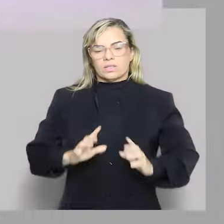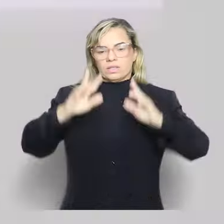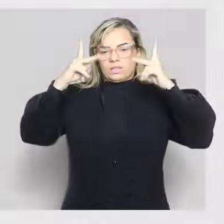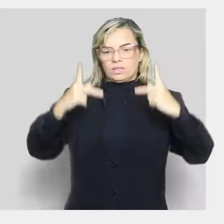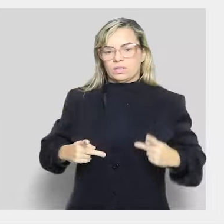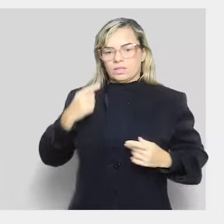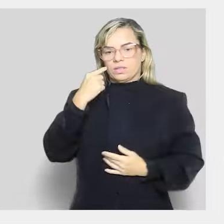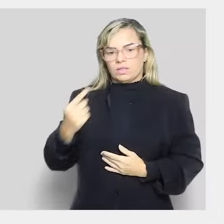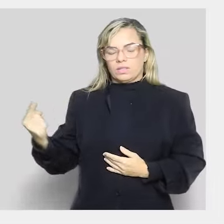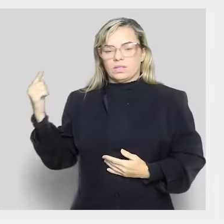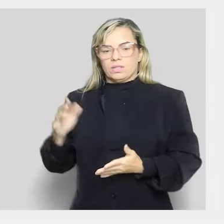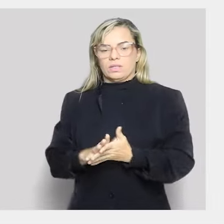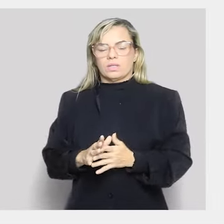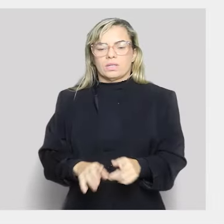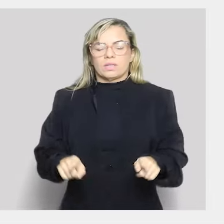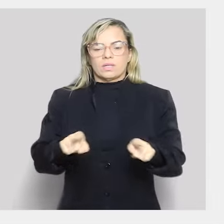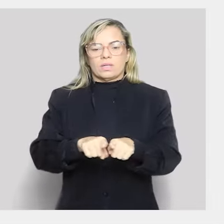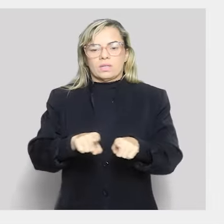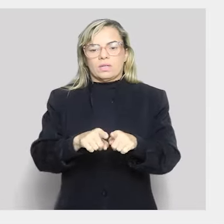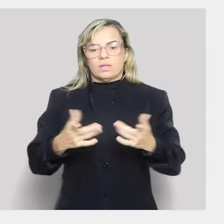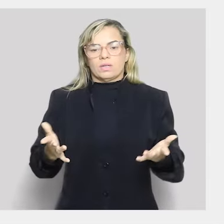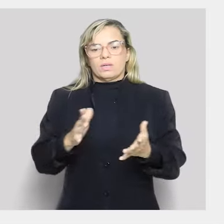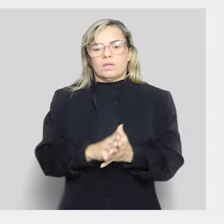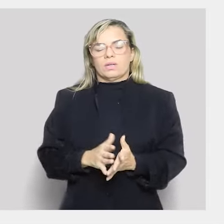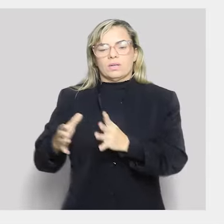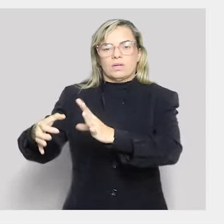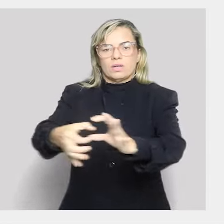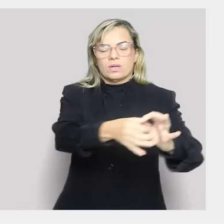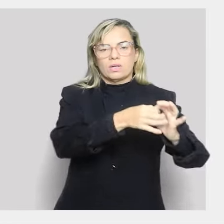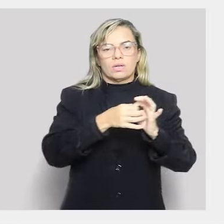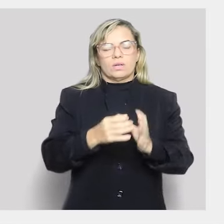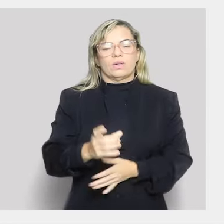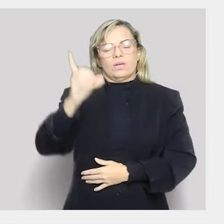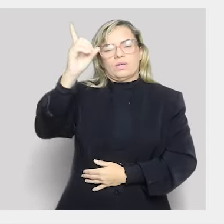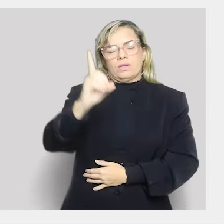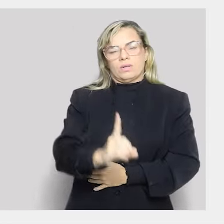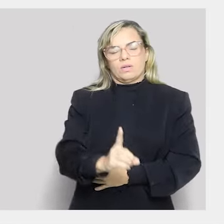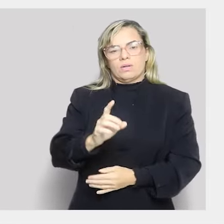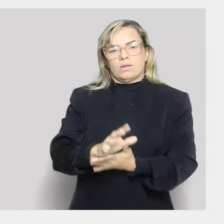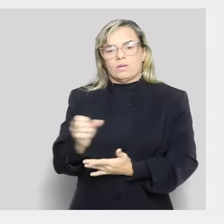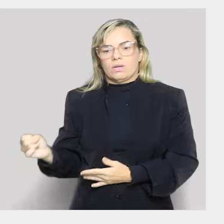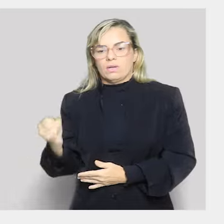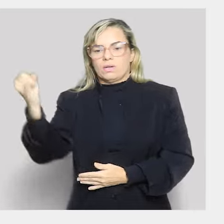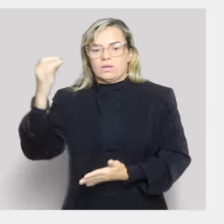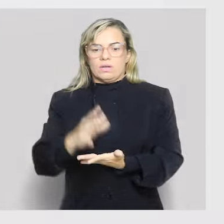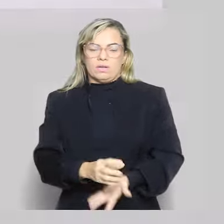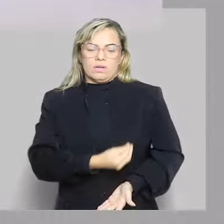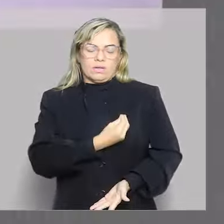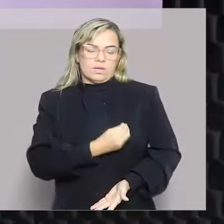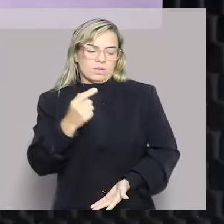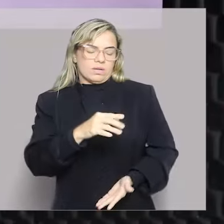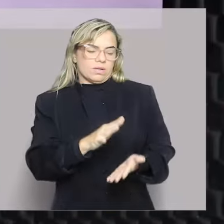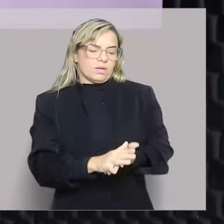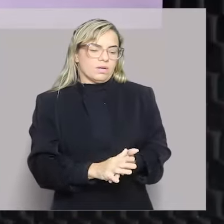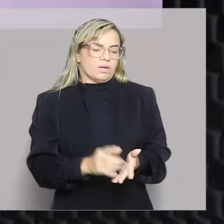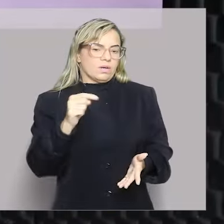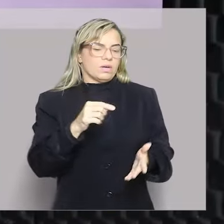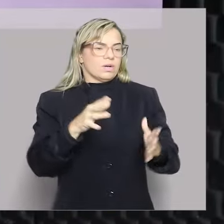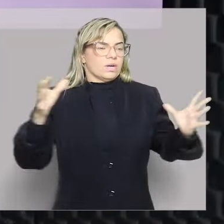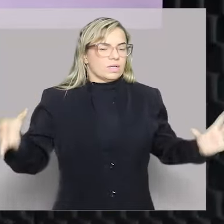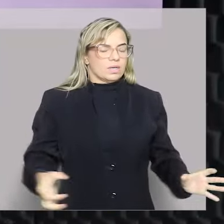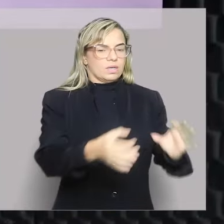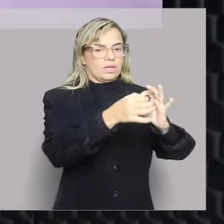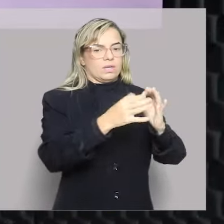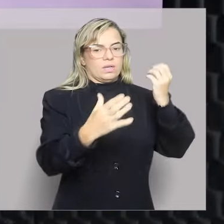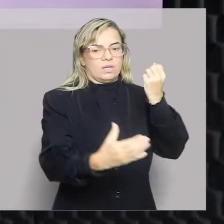interdependentes, gente. O que é isso? Um direito fundamental depende do outro. O meu direito à vida depende também do direito à segurança.